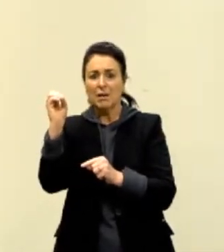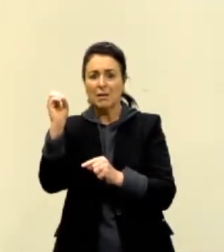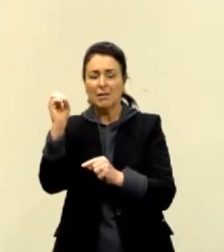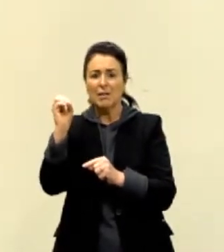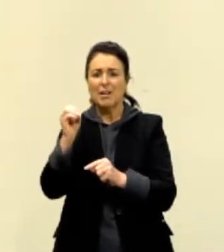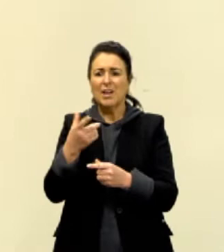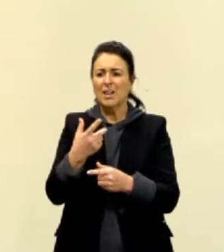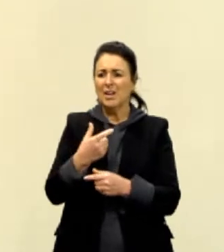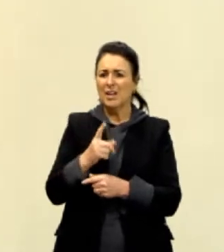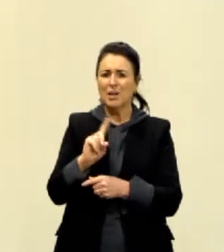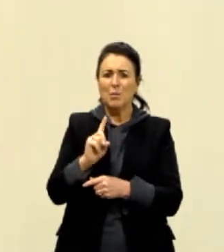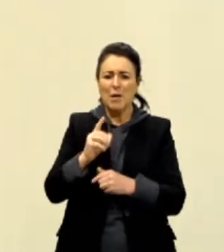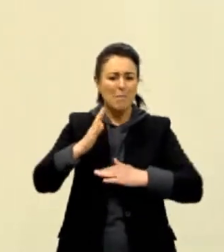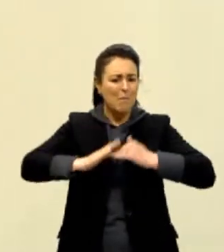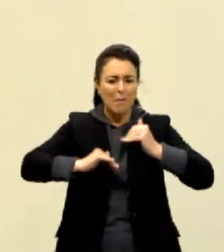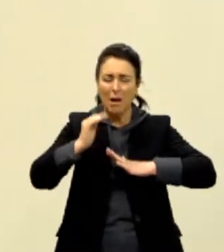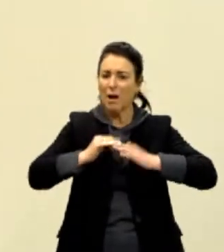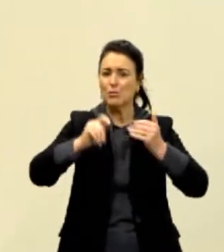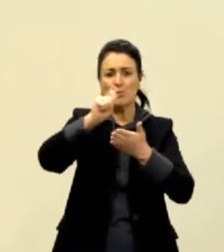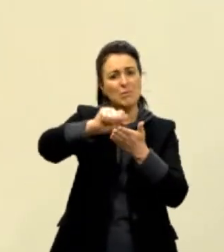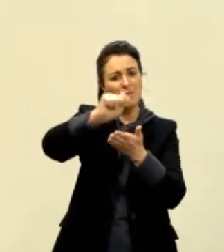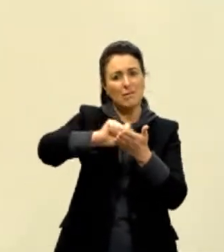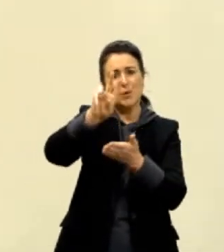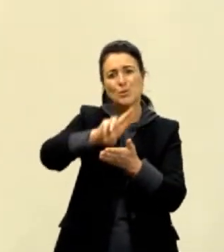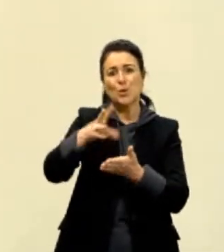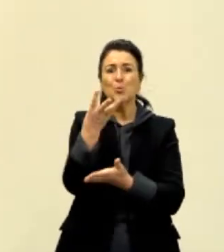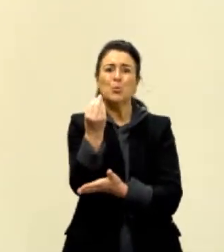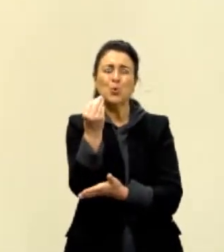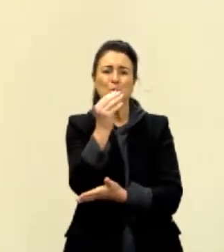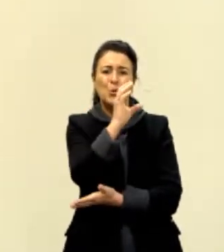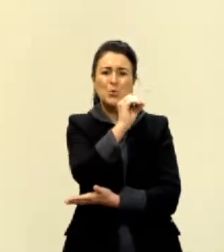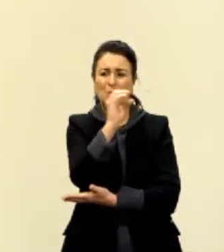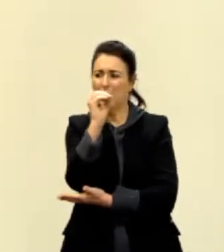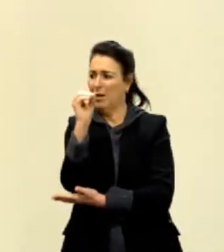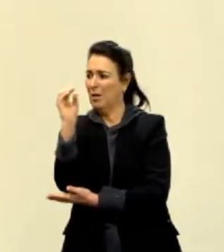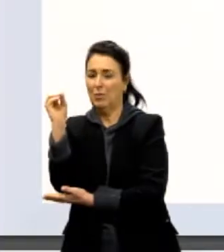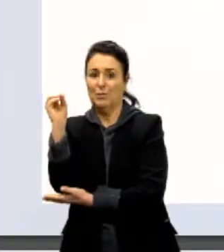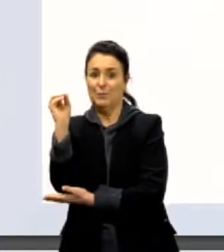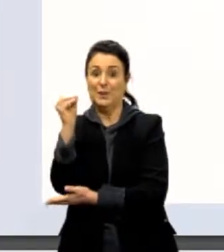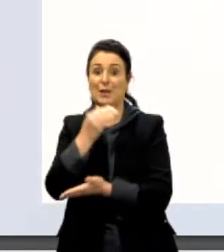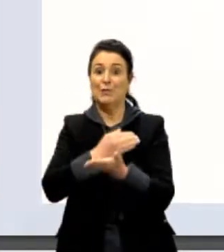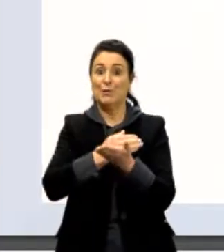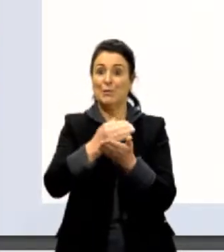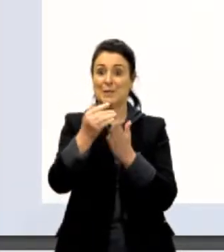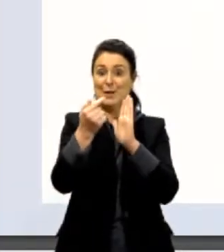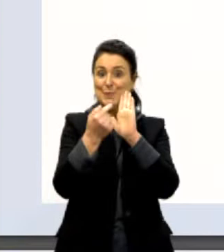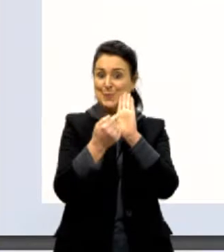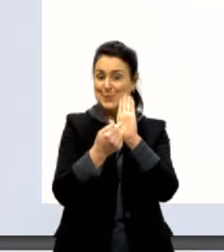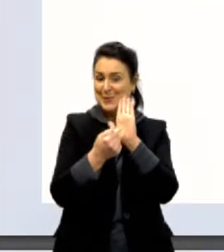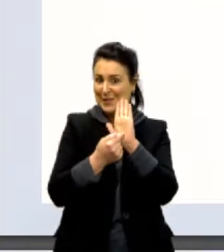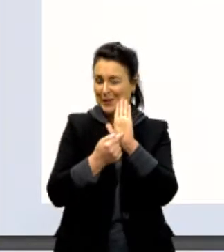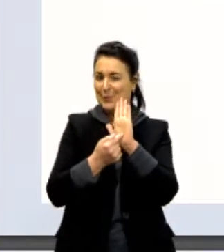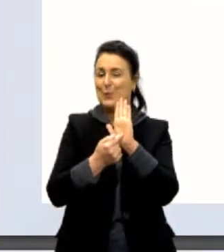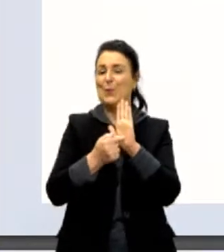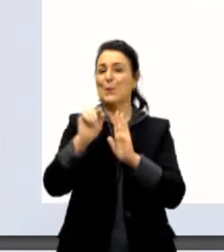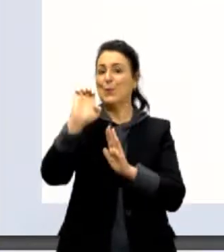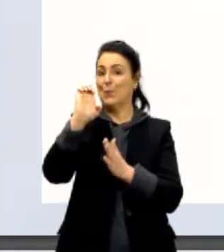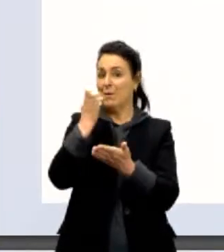não ficaria muito prático escrever com muitos zeros. Eu vou começar mostrando a resolução de um exercício